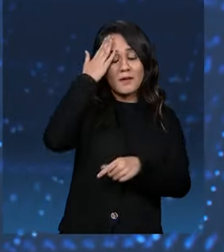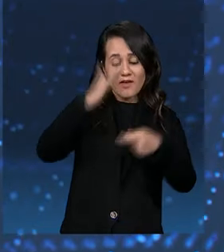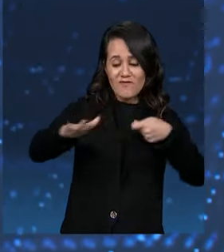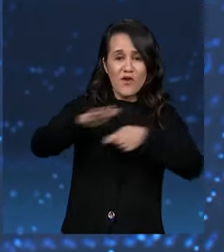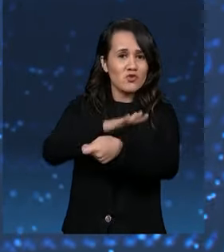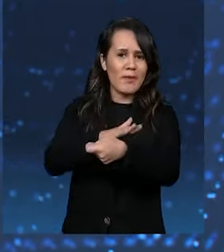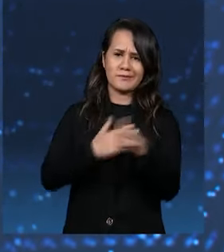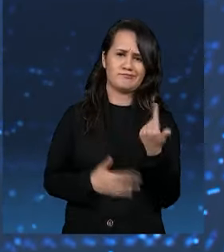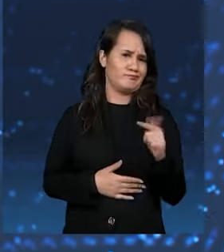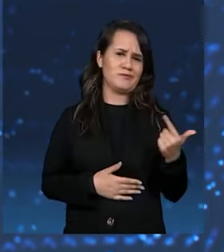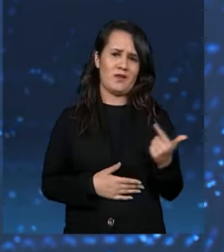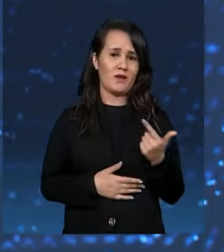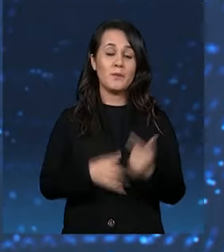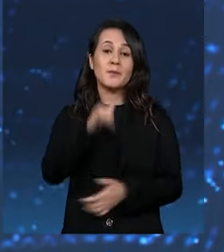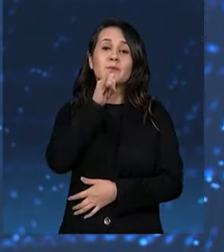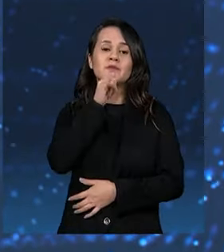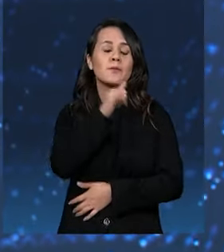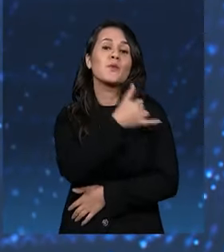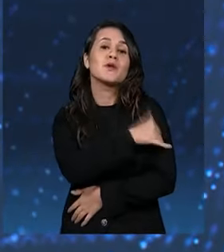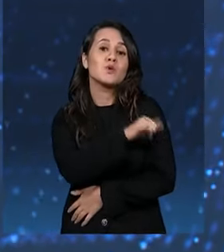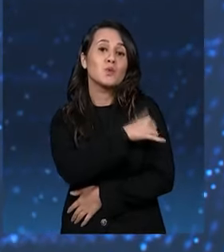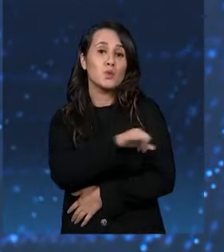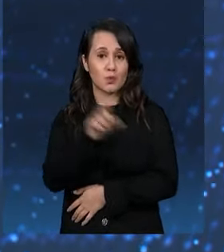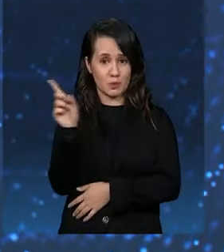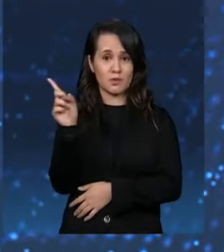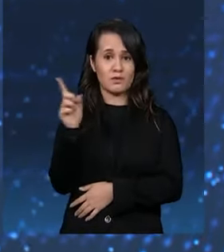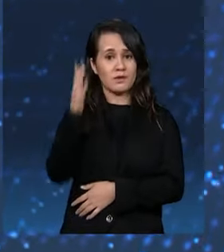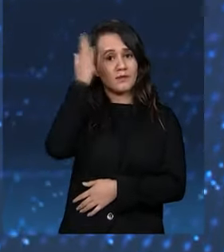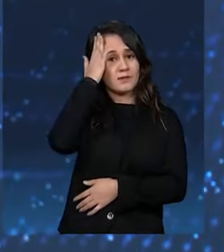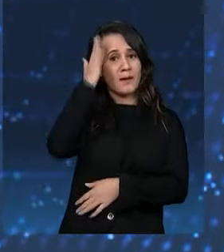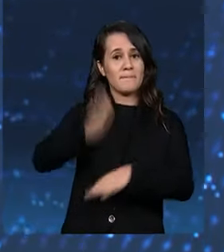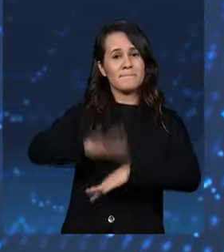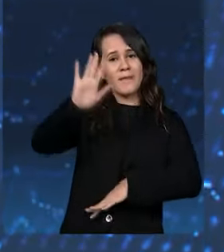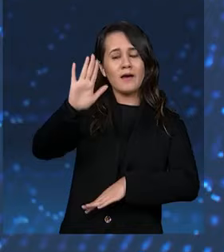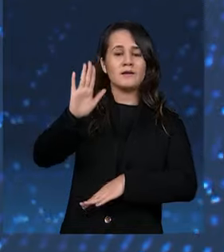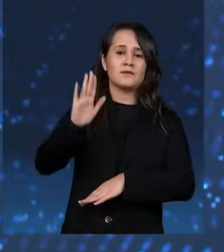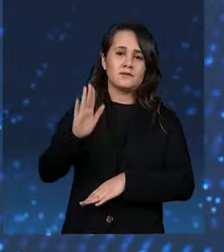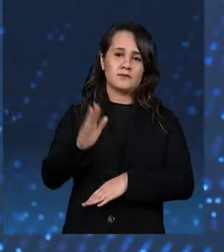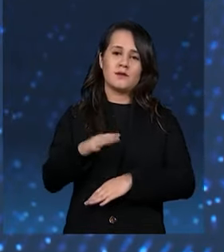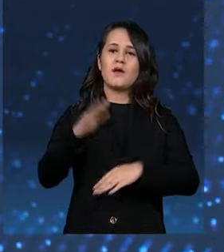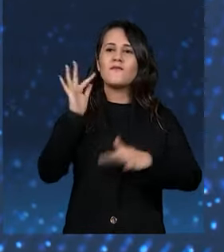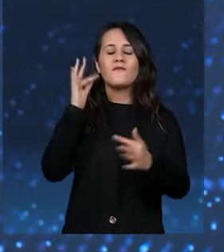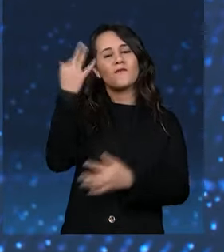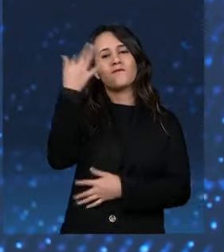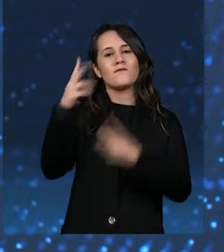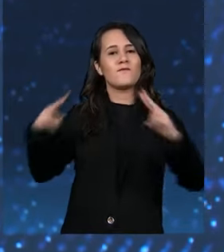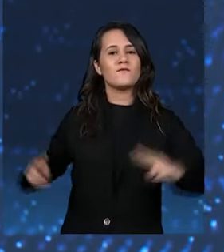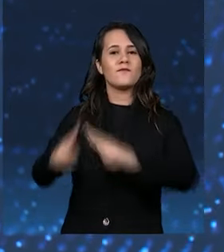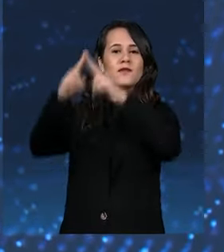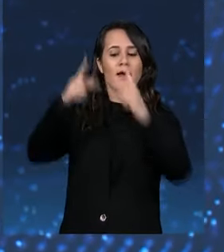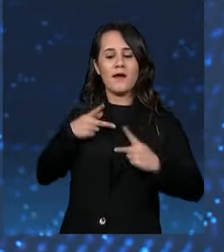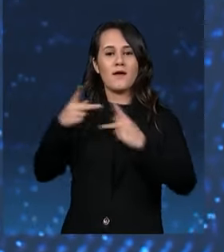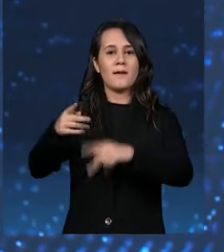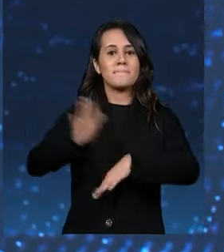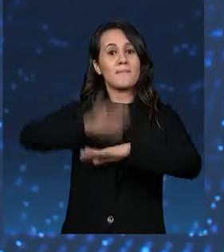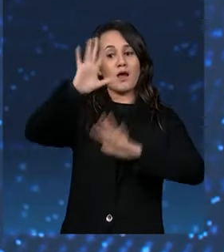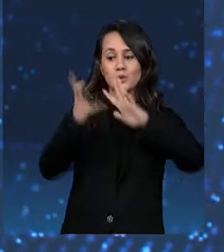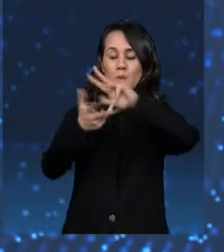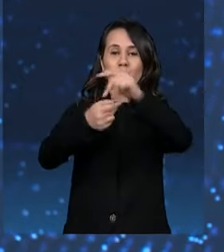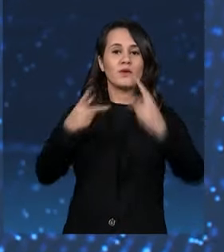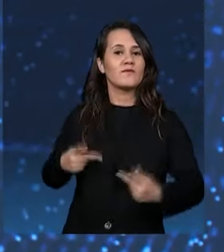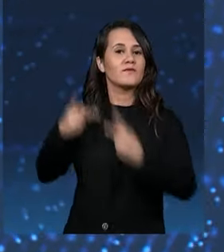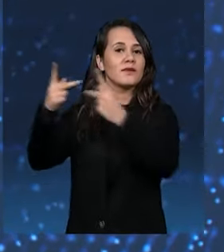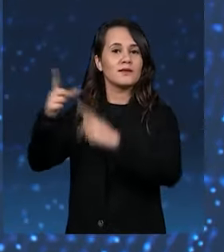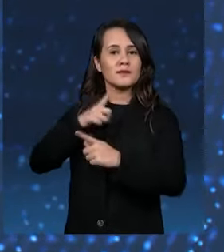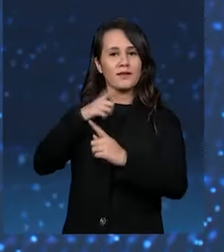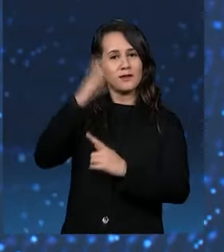turismo. A cidade do Rio de Janeiro, por exemplo, tem mais de área de Hollywood que França. A cidade mais visitada do mundo é Paris e